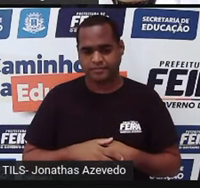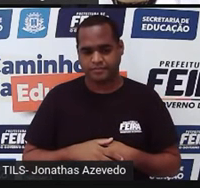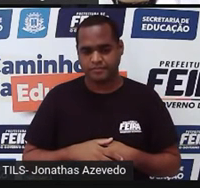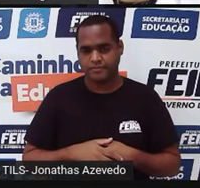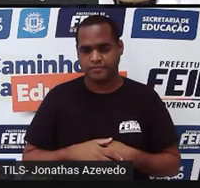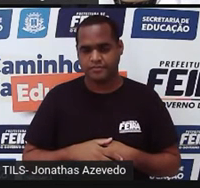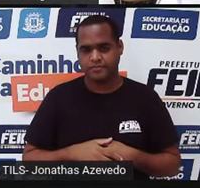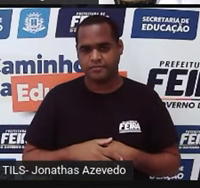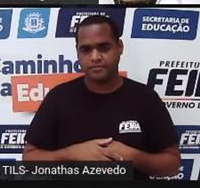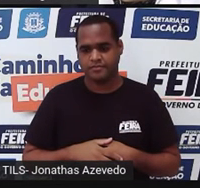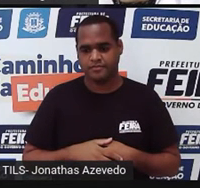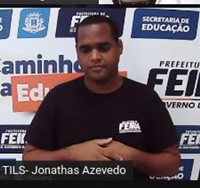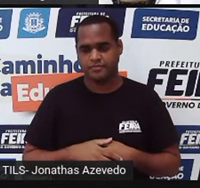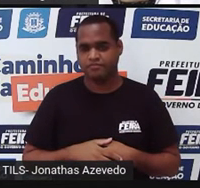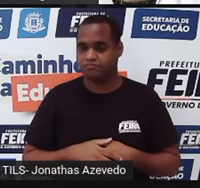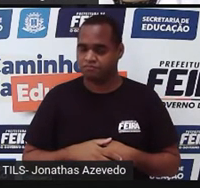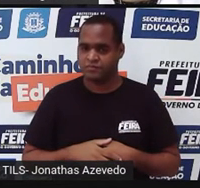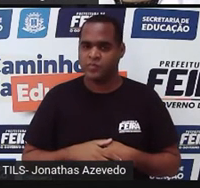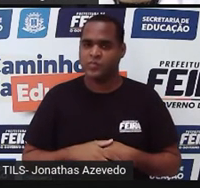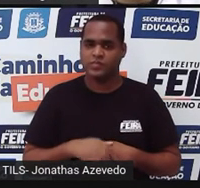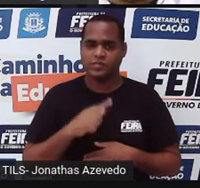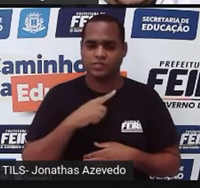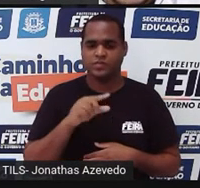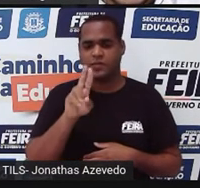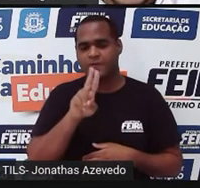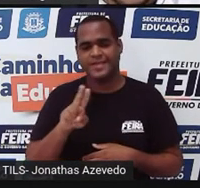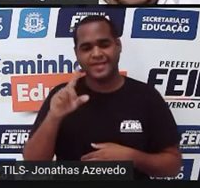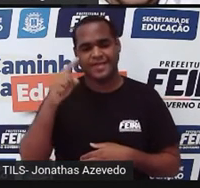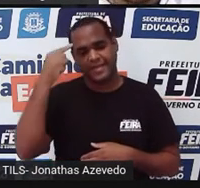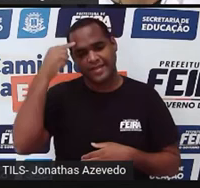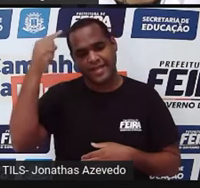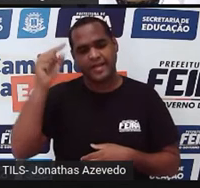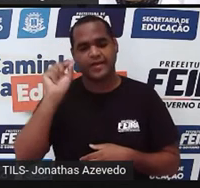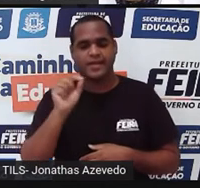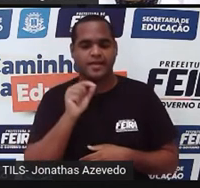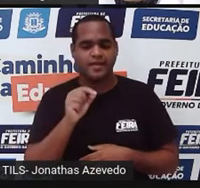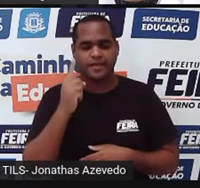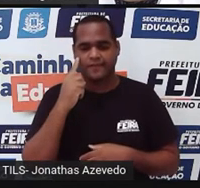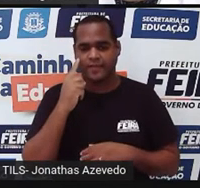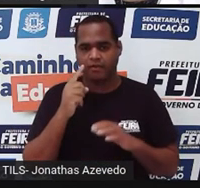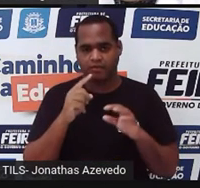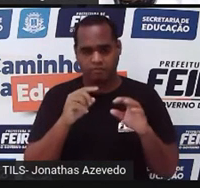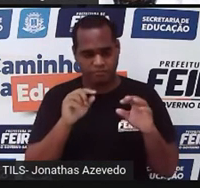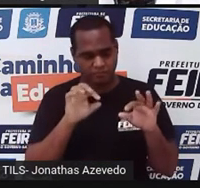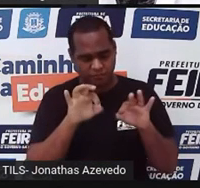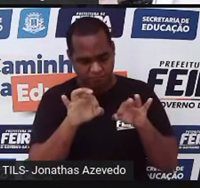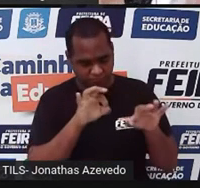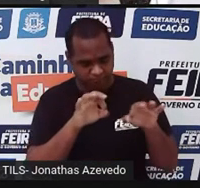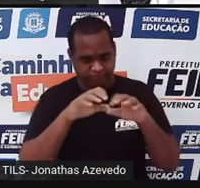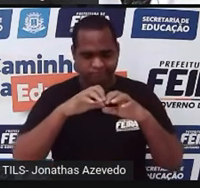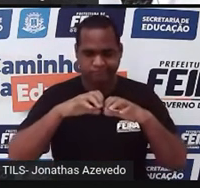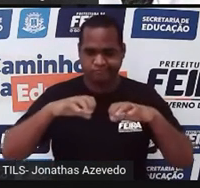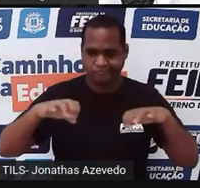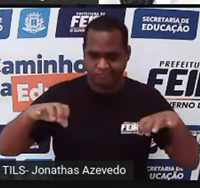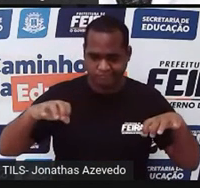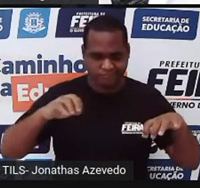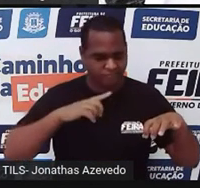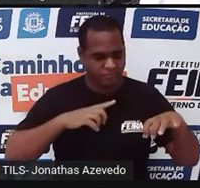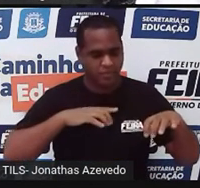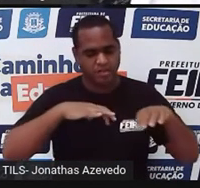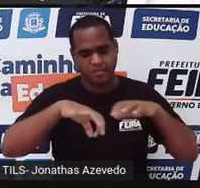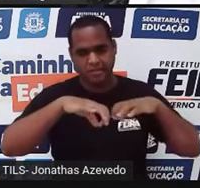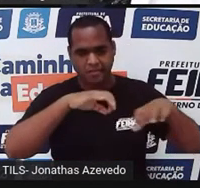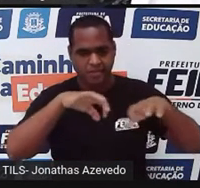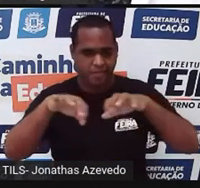Bom, então, a gente vai usar essa ideia da decomposição, a gente vai separar os cômodos